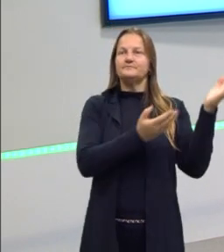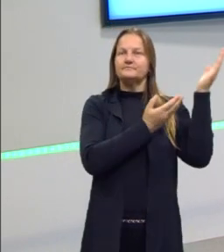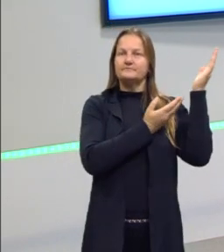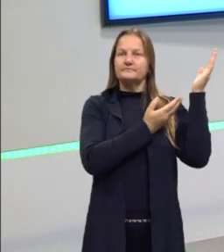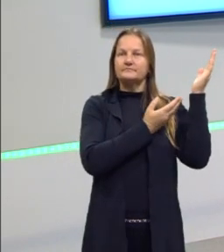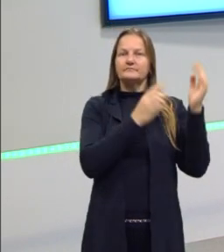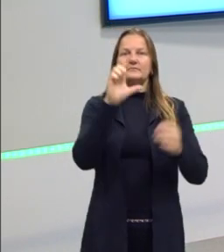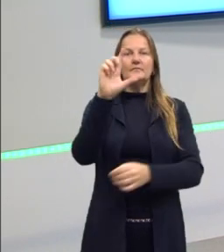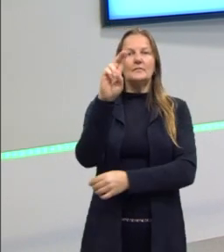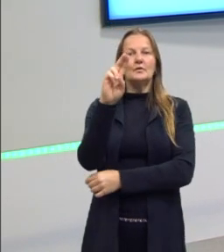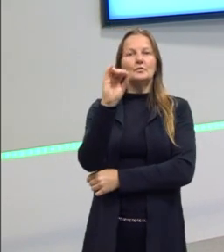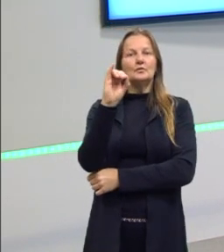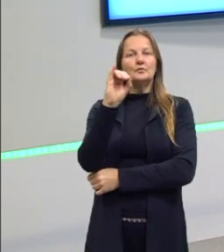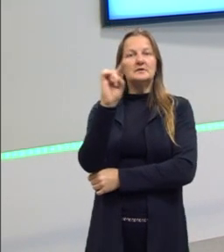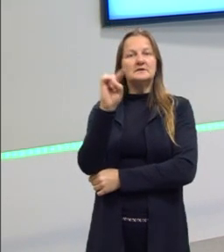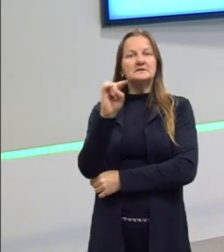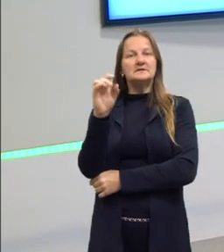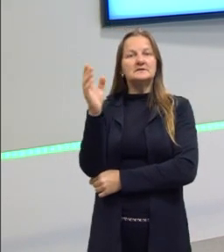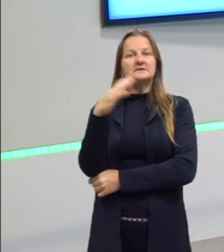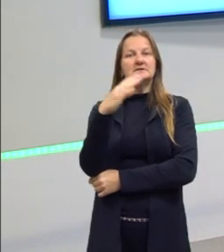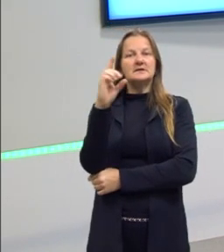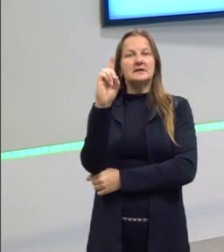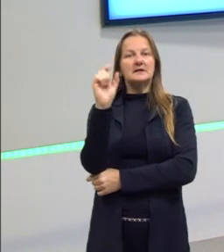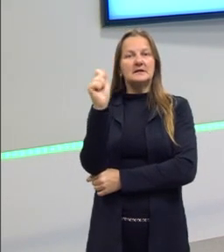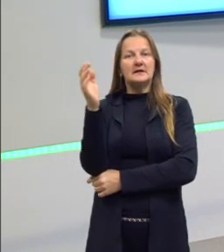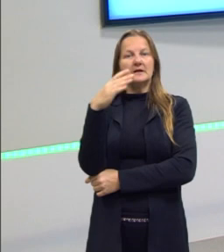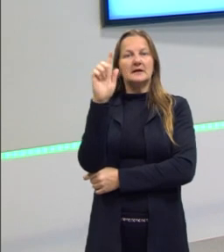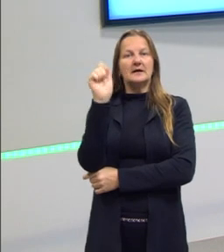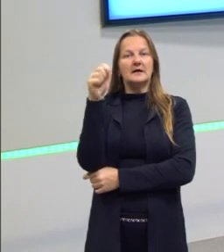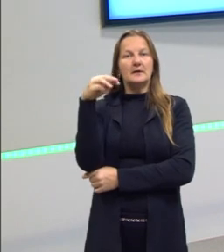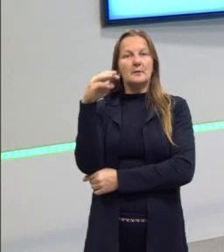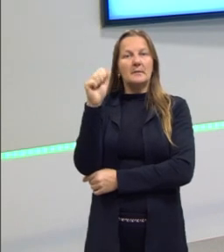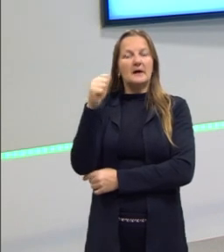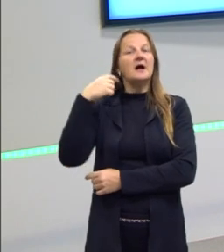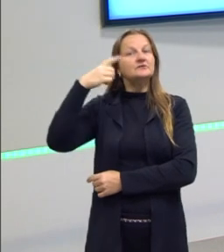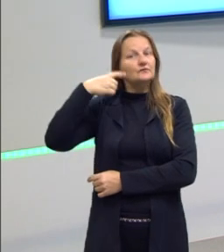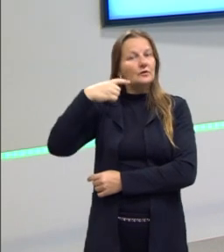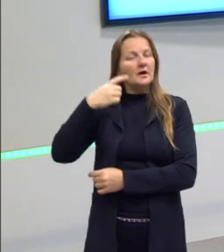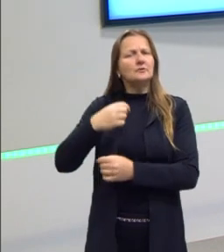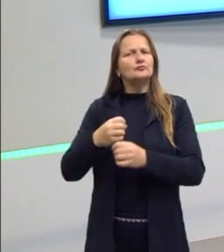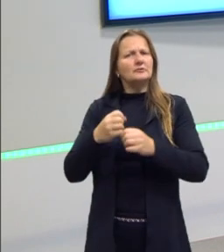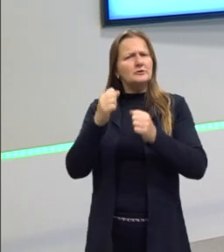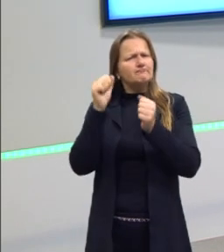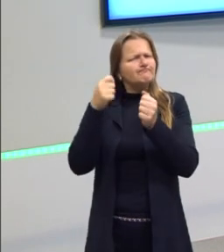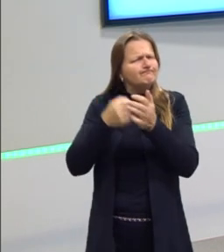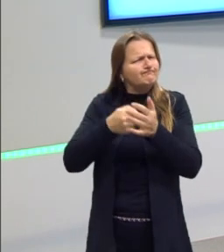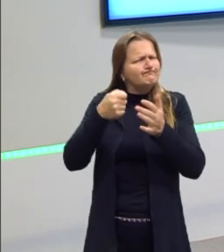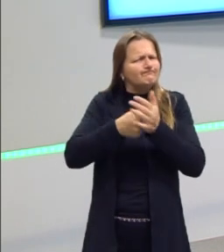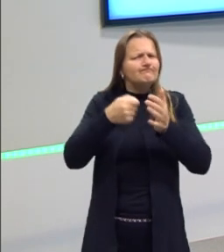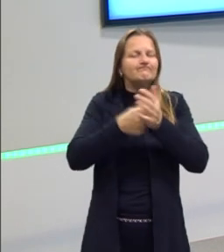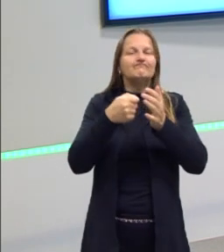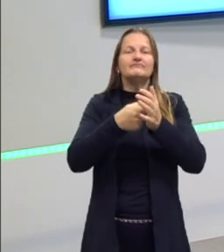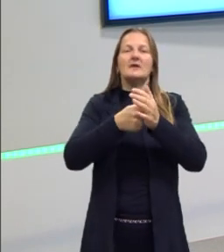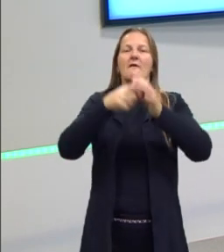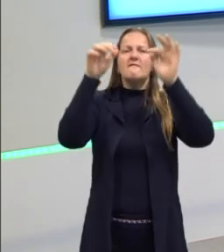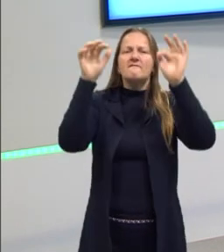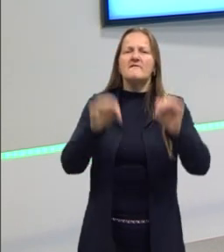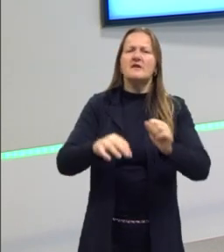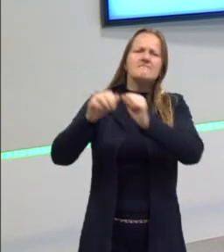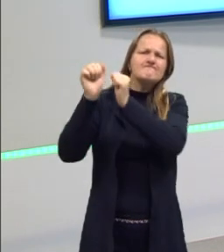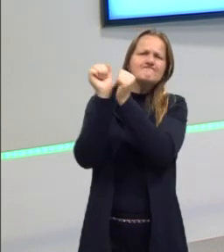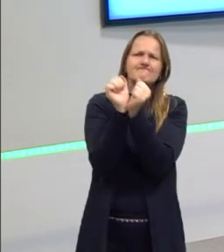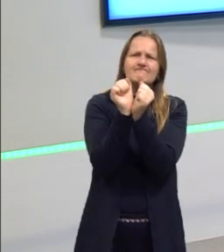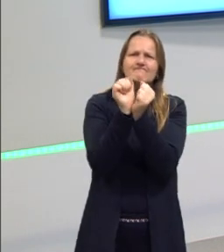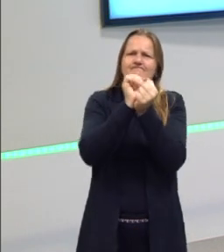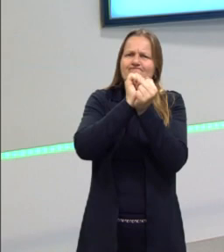Luiz da Gama, que foi um importante advogado abolicionista, ele lutou pelo fim da escravidão ali no final do Segundo